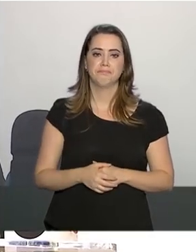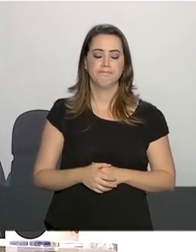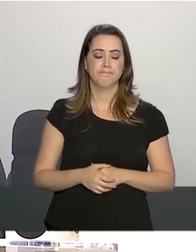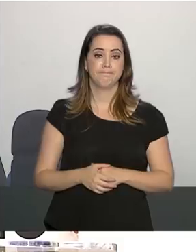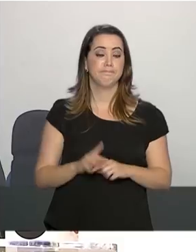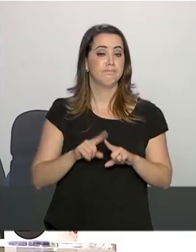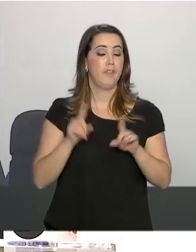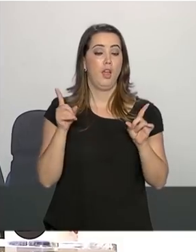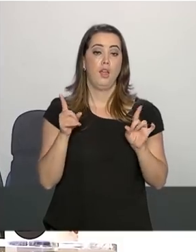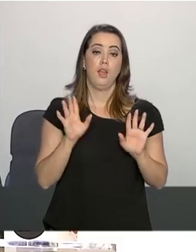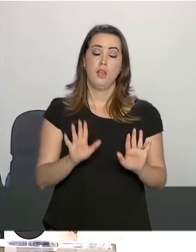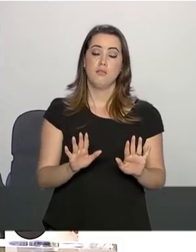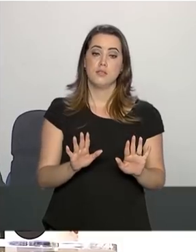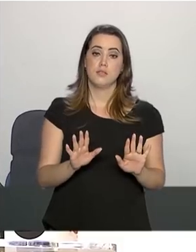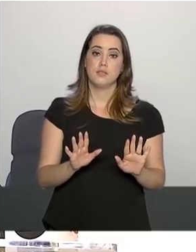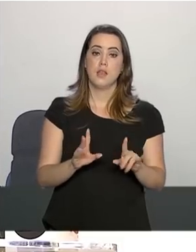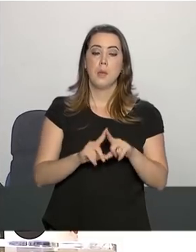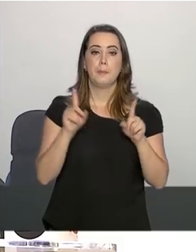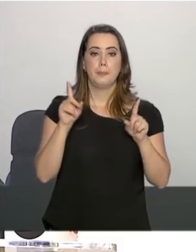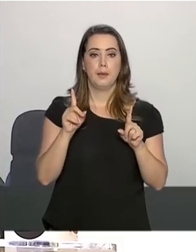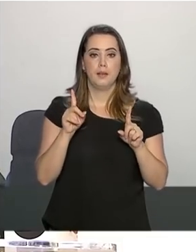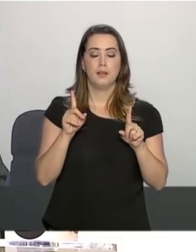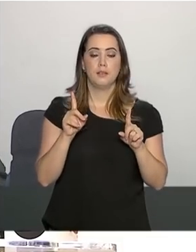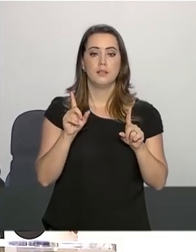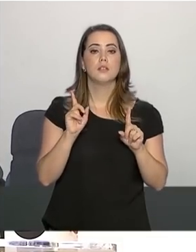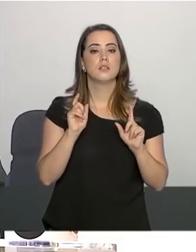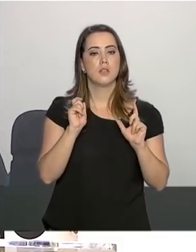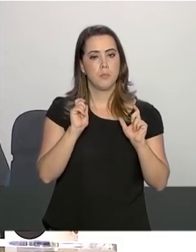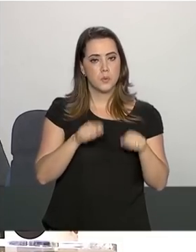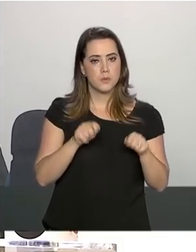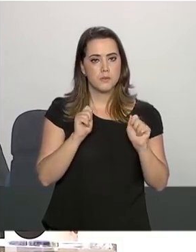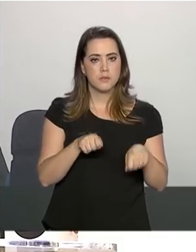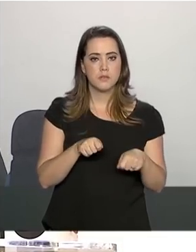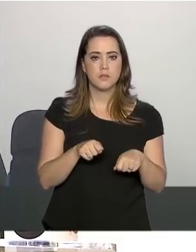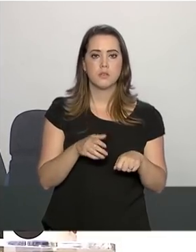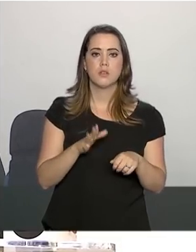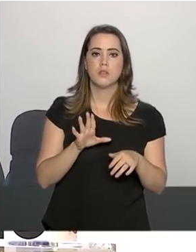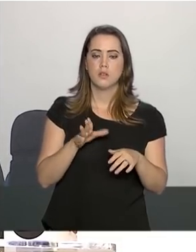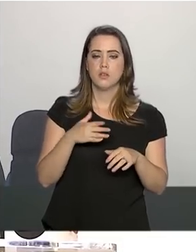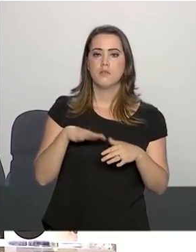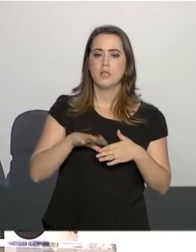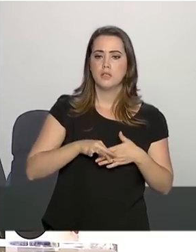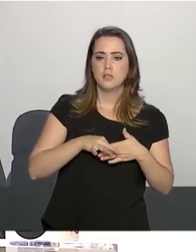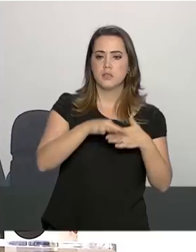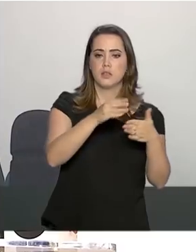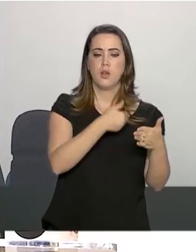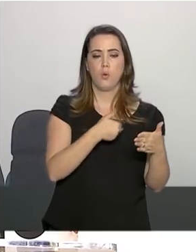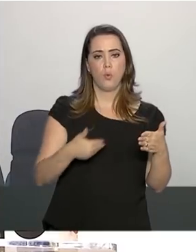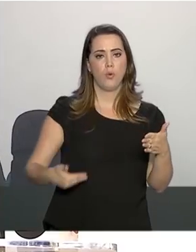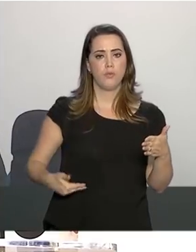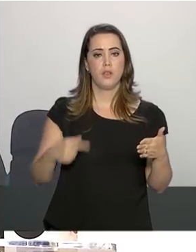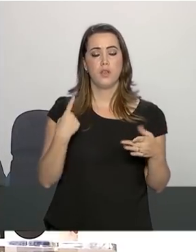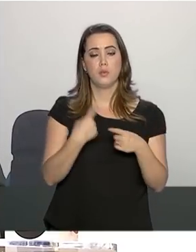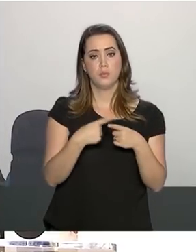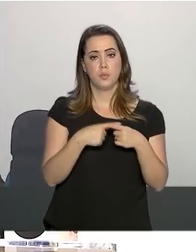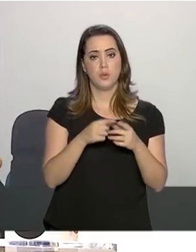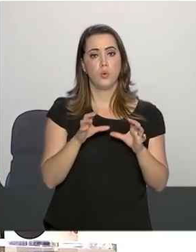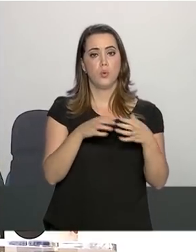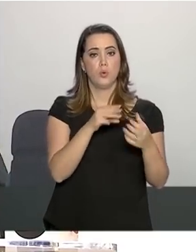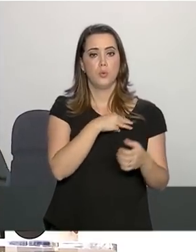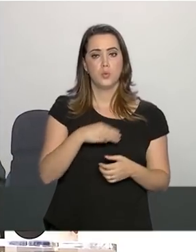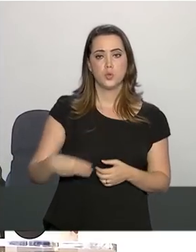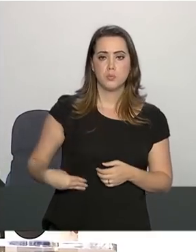Não obstante, isso não inviabiliza a possibilidade dele direcionar a condução do governo, até porque os ministros se